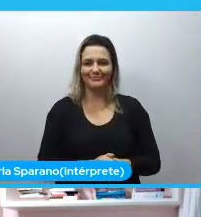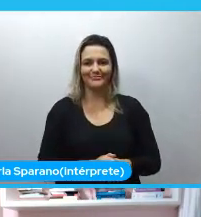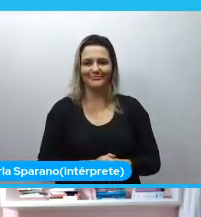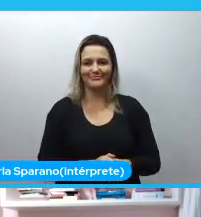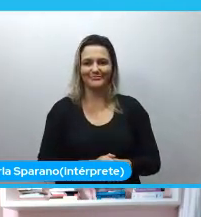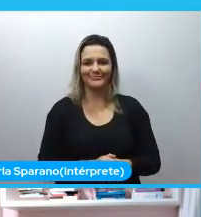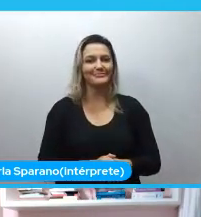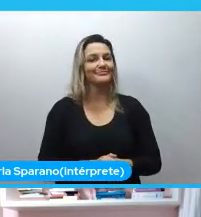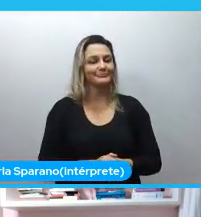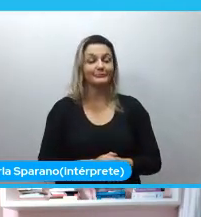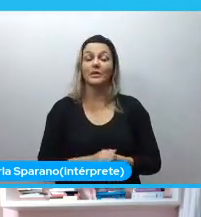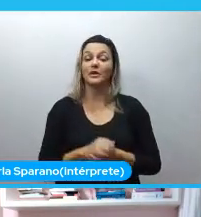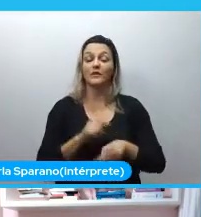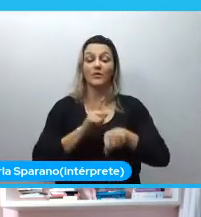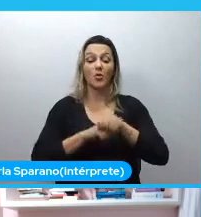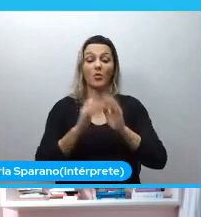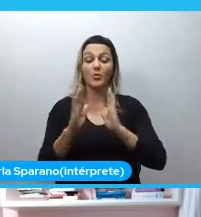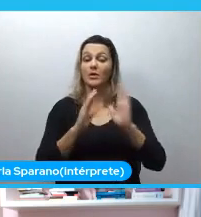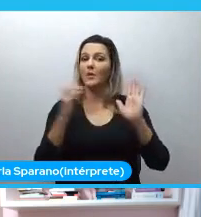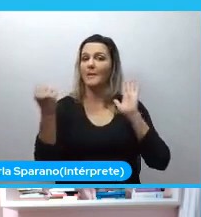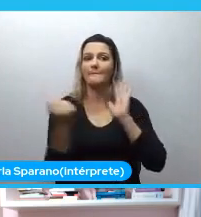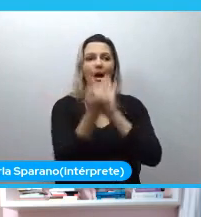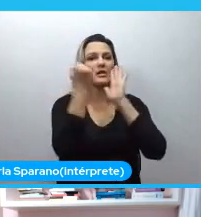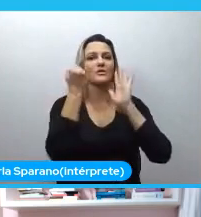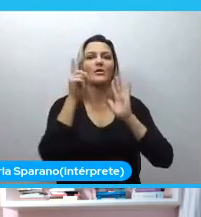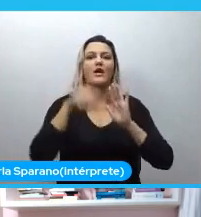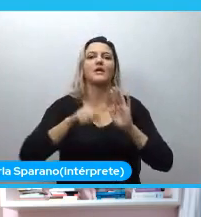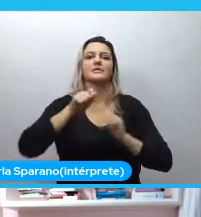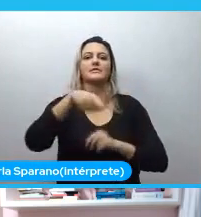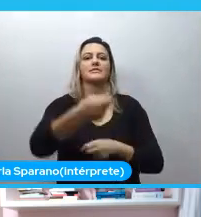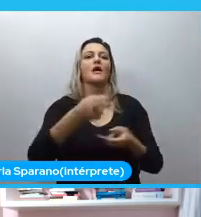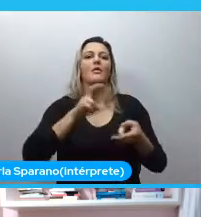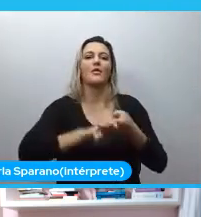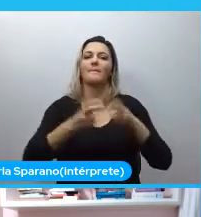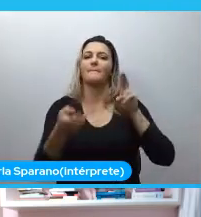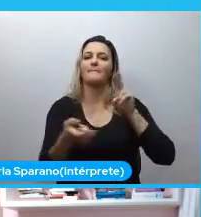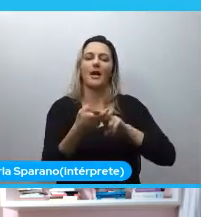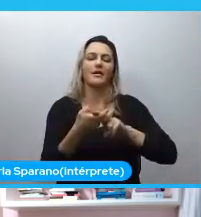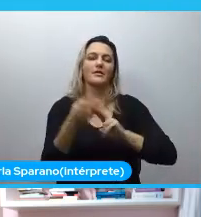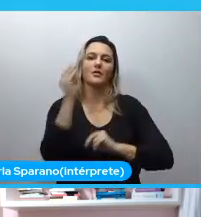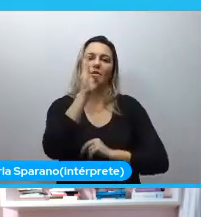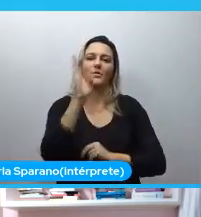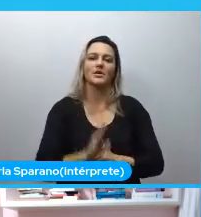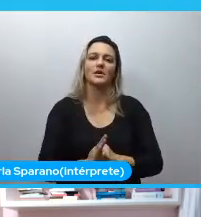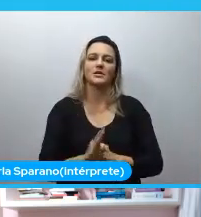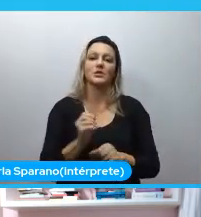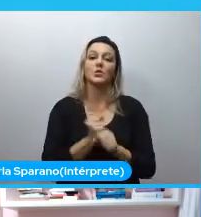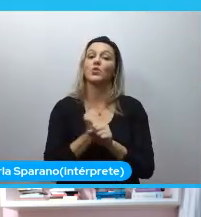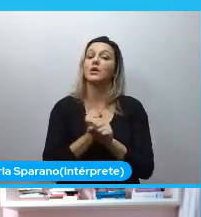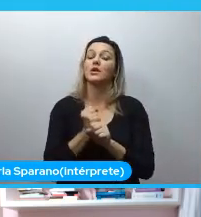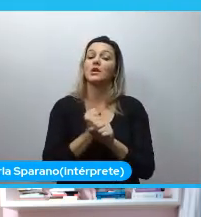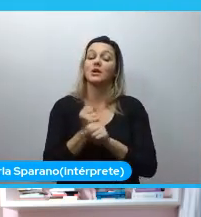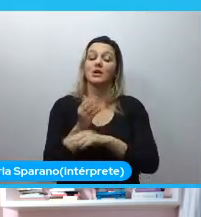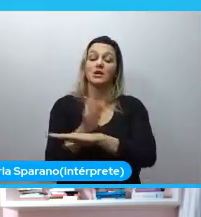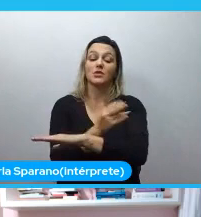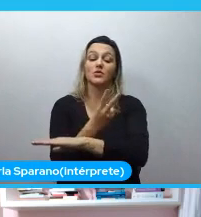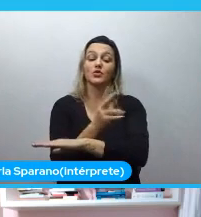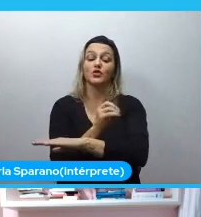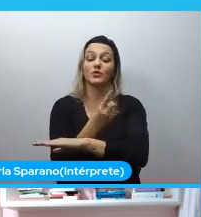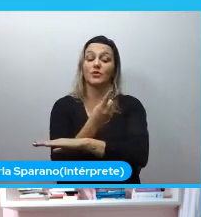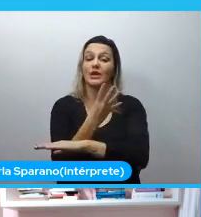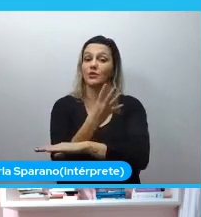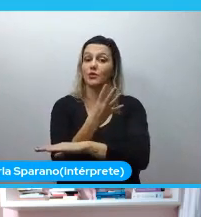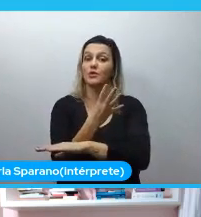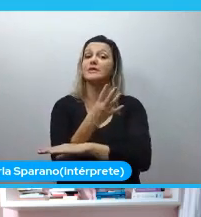E aí, houve um momento muito marcante para a gente. Que foi a Python Brasil de 2014. De Recife, lá em Porto de Galinha.